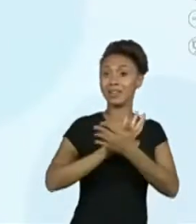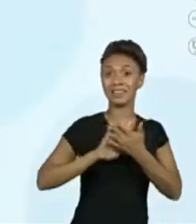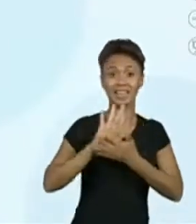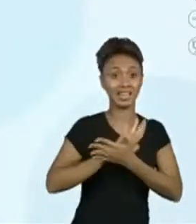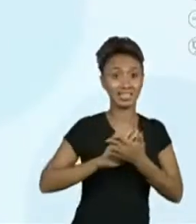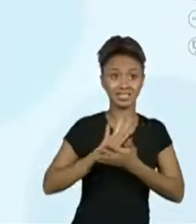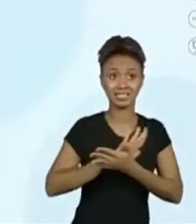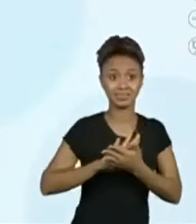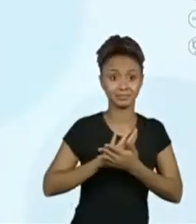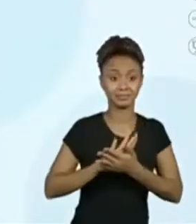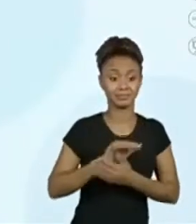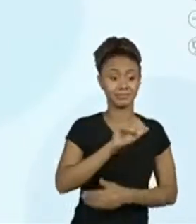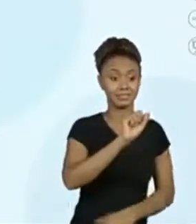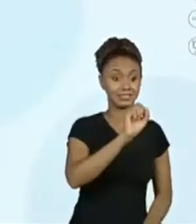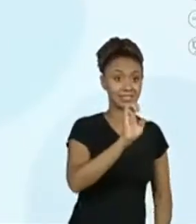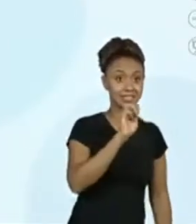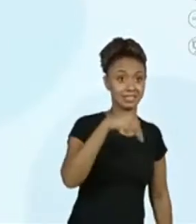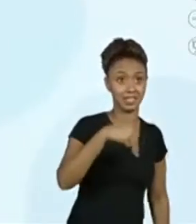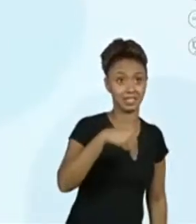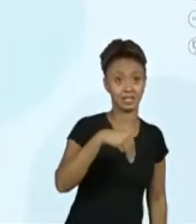Sem um número.